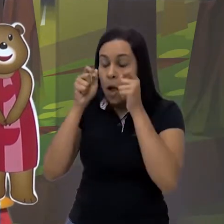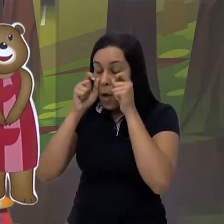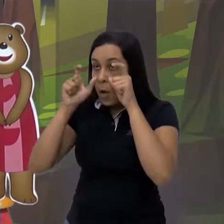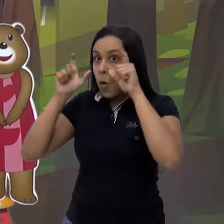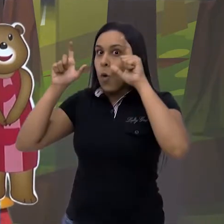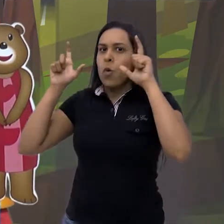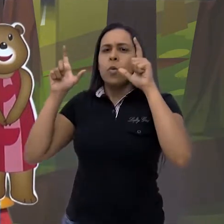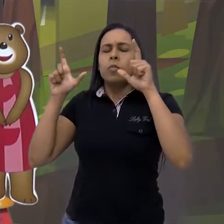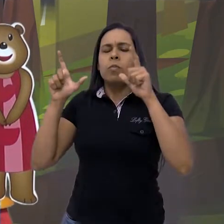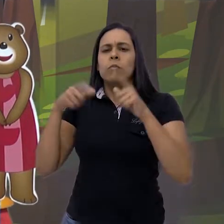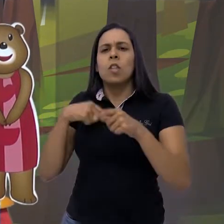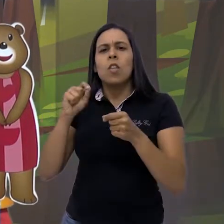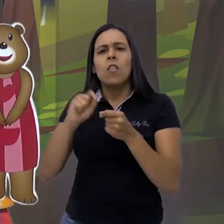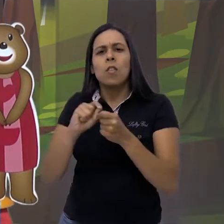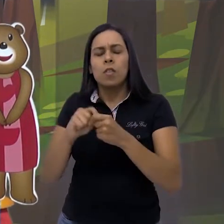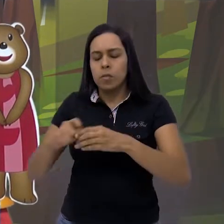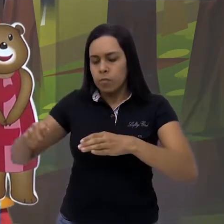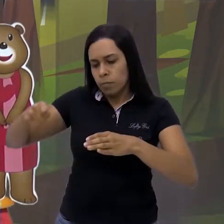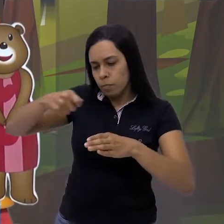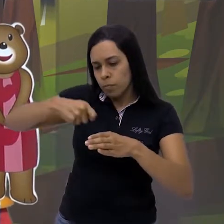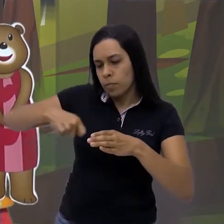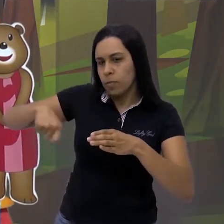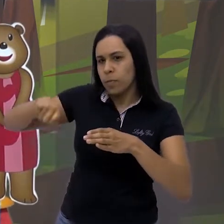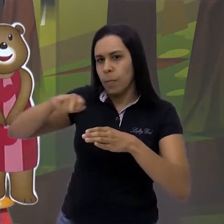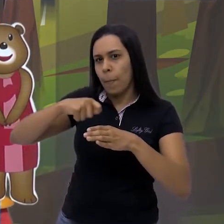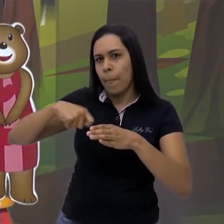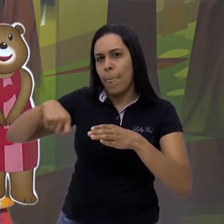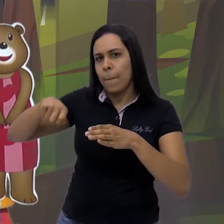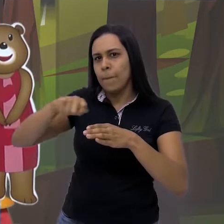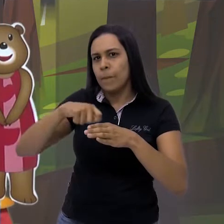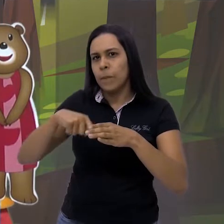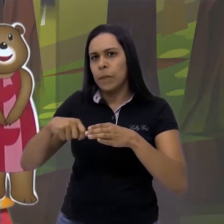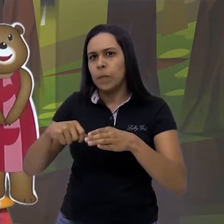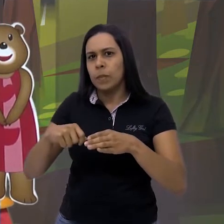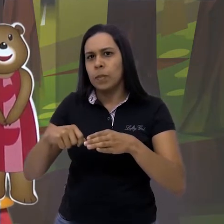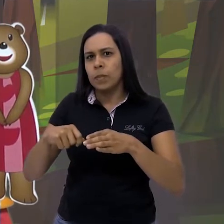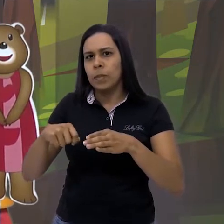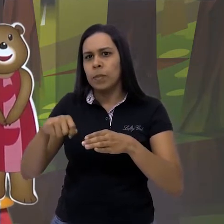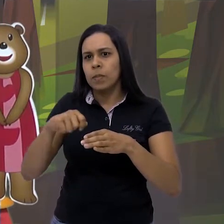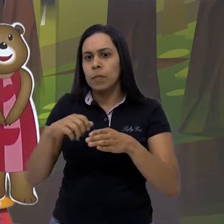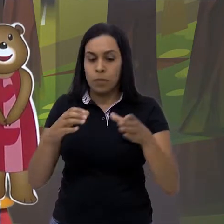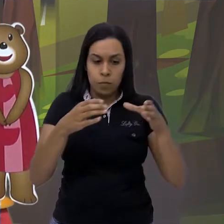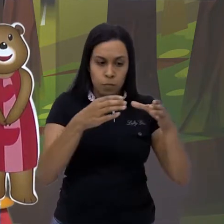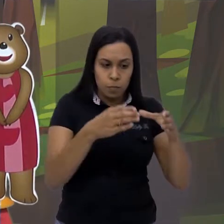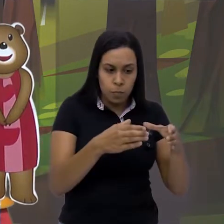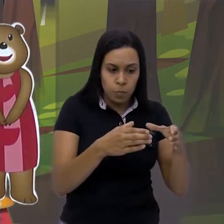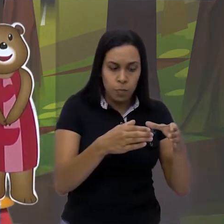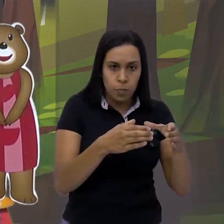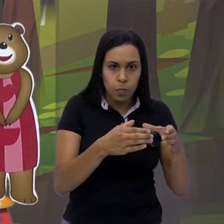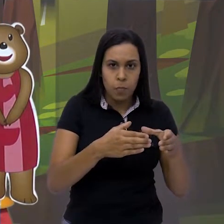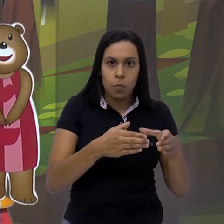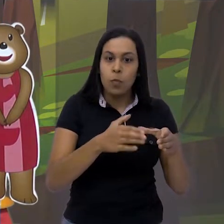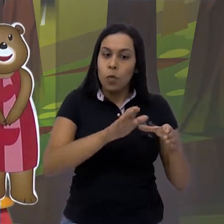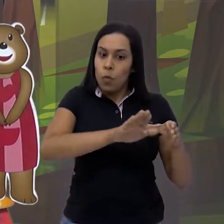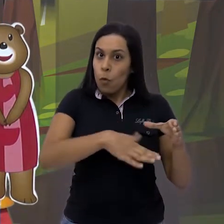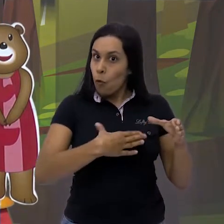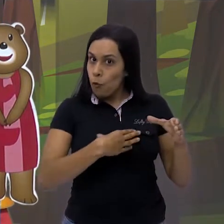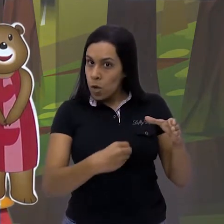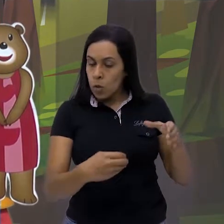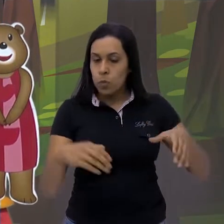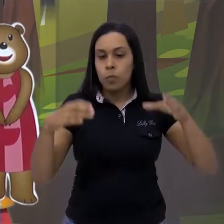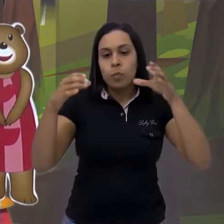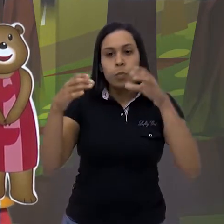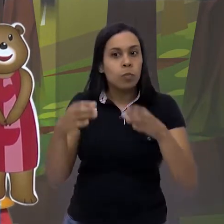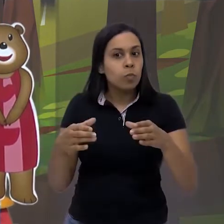um delicioso mingau de aveia e colocou na janela, na tigela do bebê urso, na